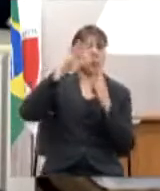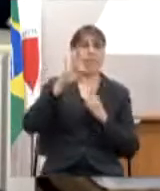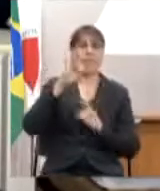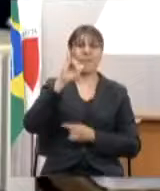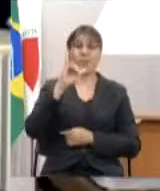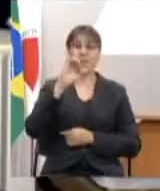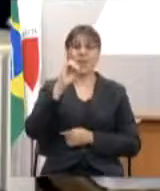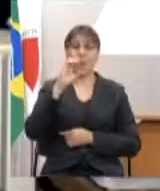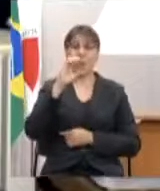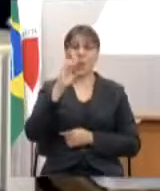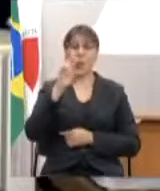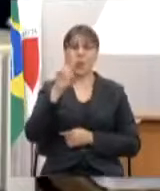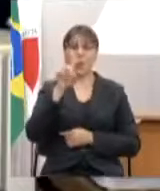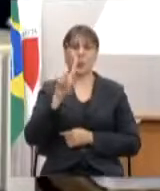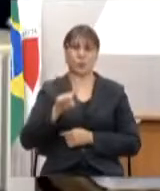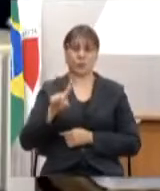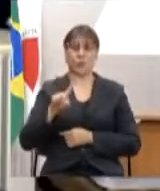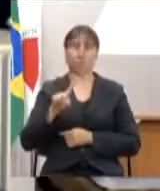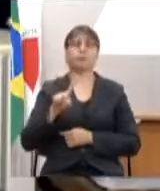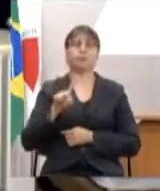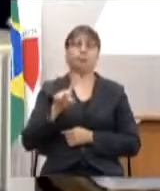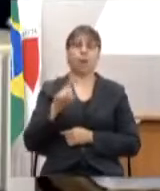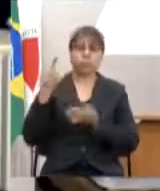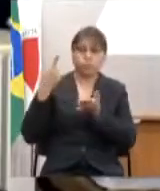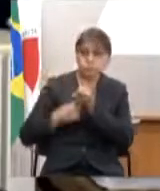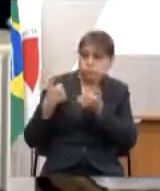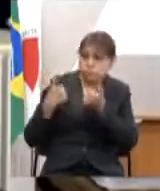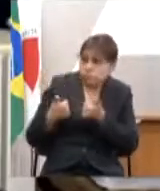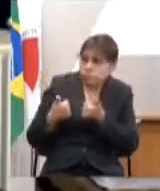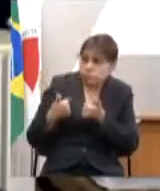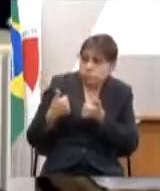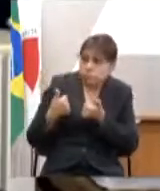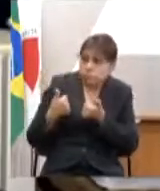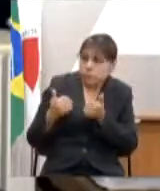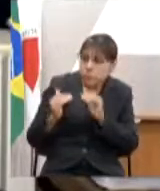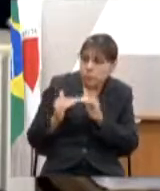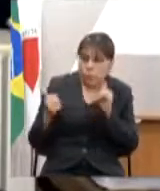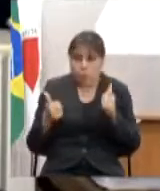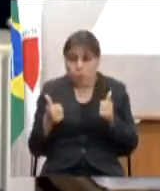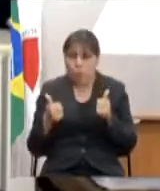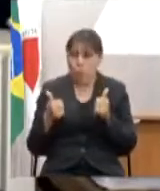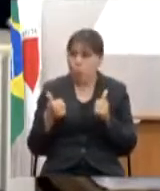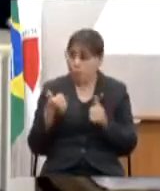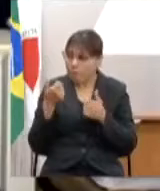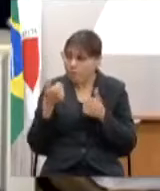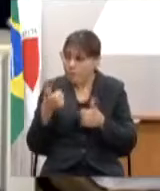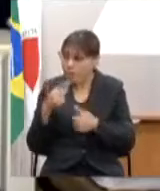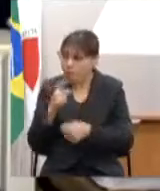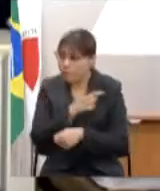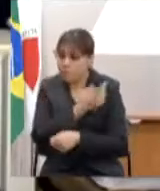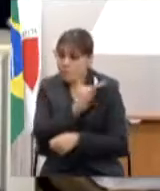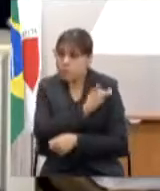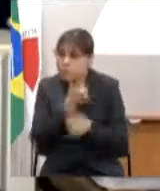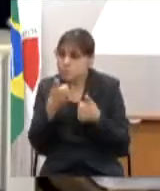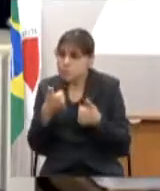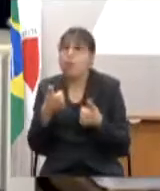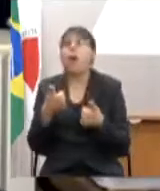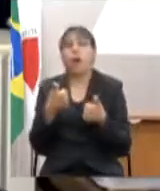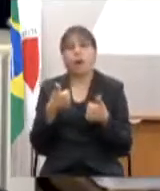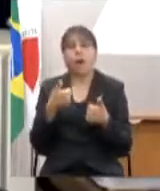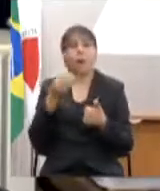essas vacinas se confirmando úteis, válidas e eficazes elas possam ser